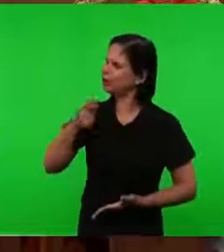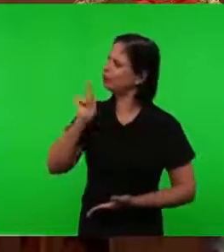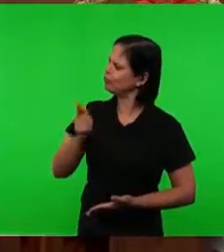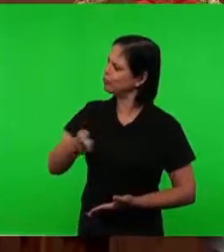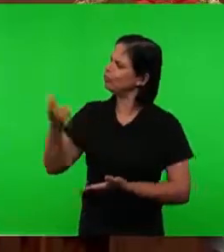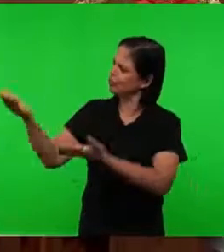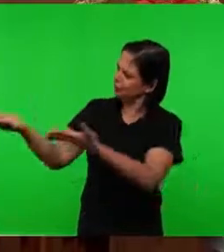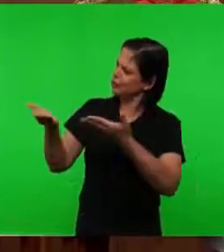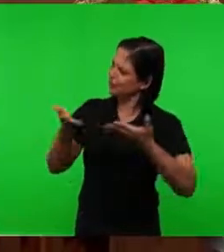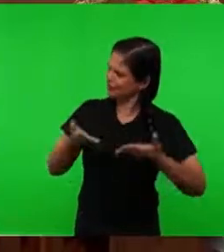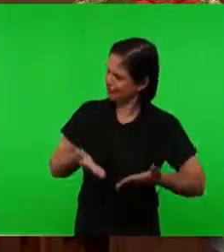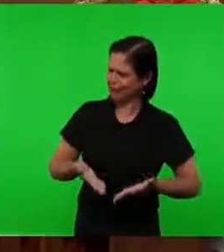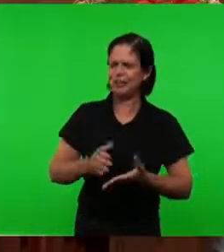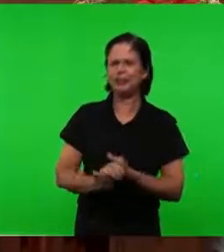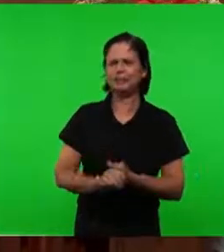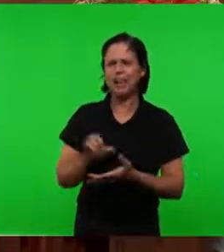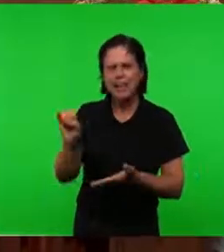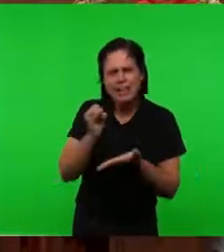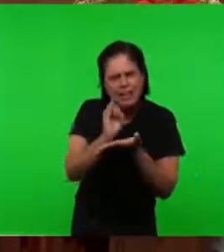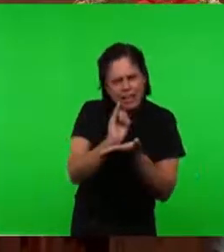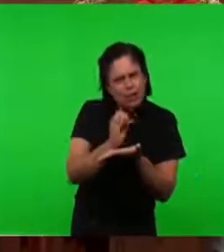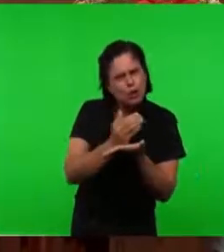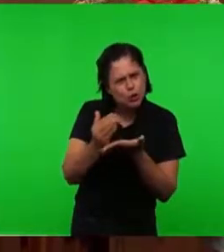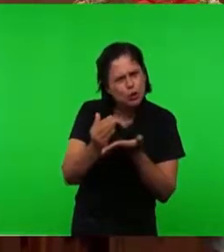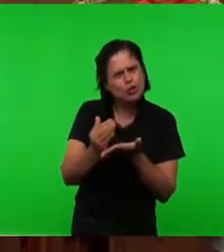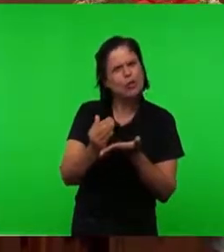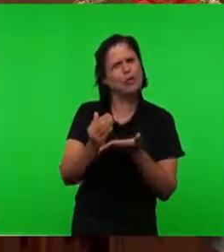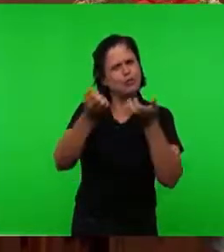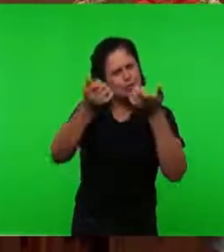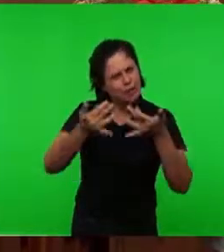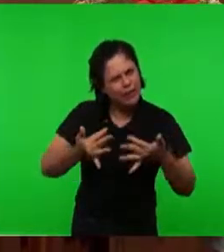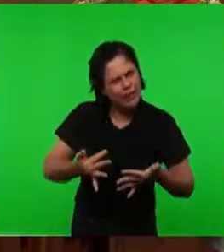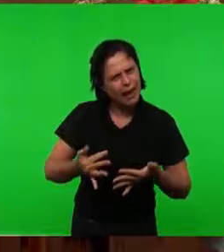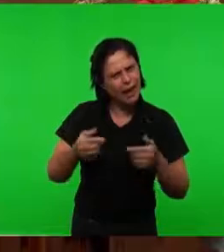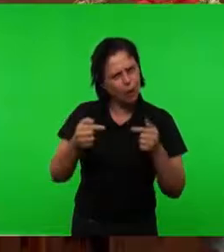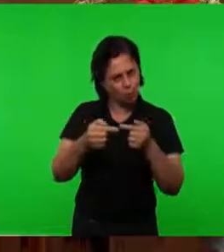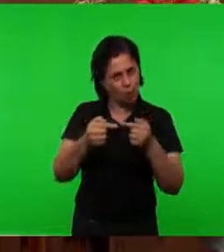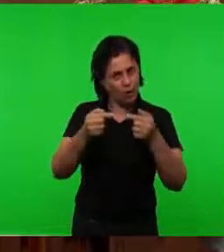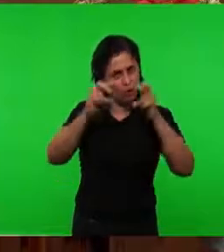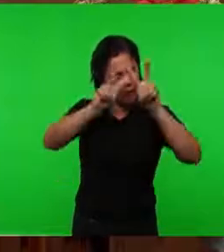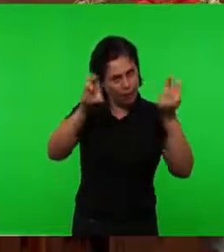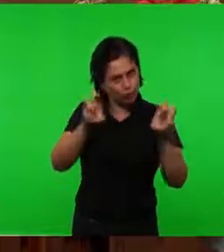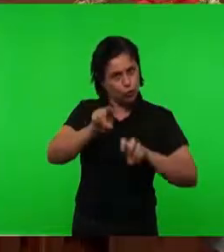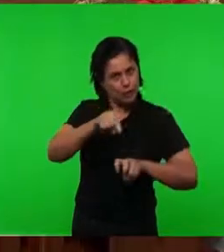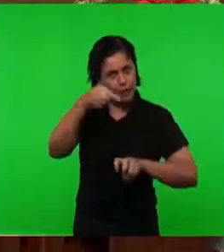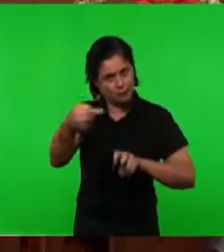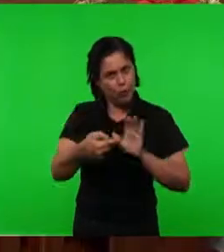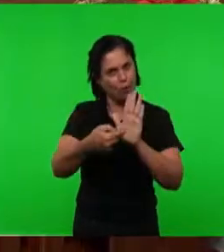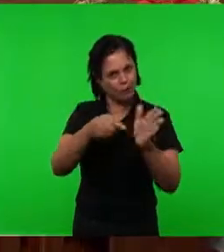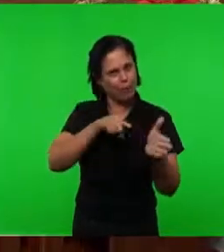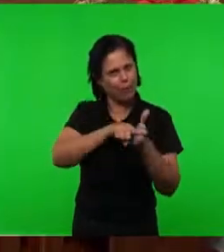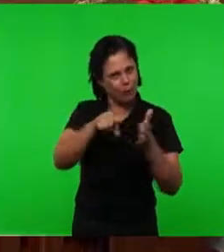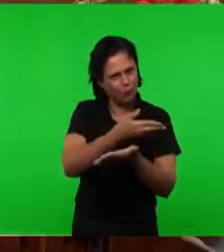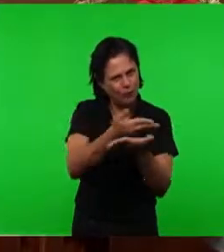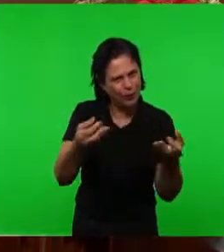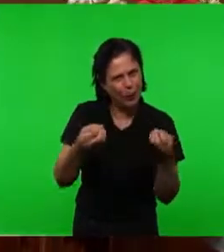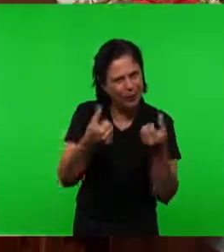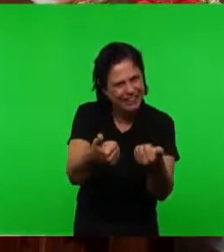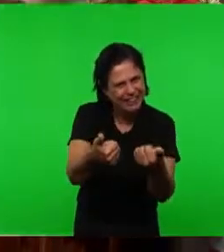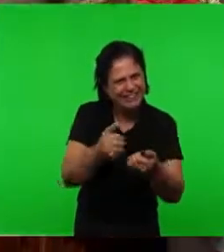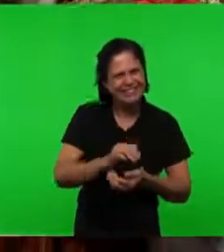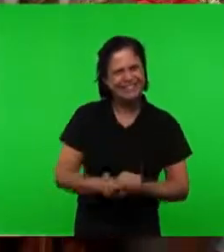transmitir para os irmãos Uma palavra introdutória relacionada ao assunto E depois iremos transmitir as perguntas aos nossos irmãos